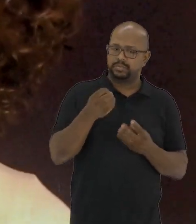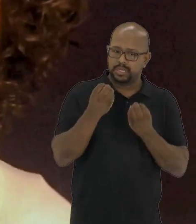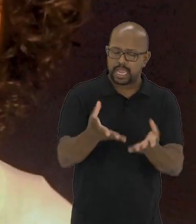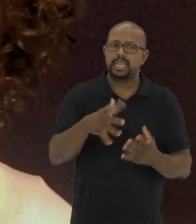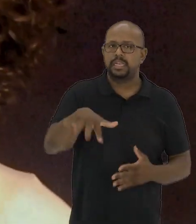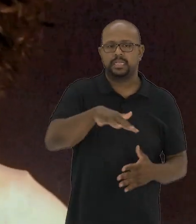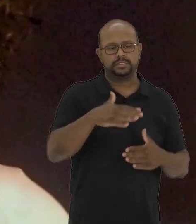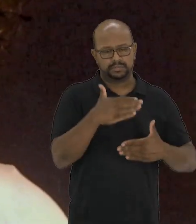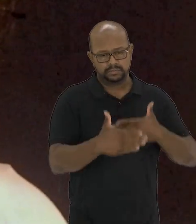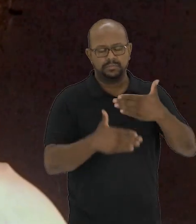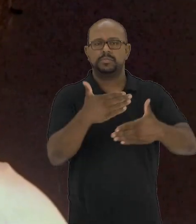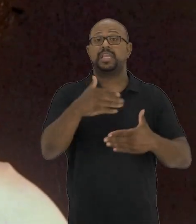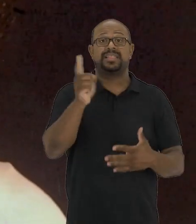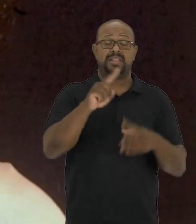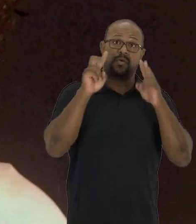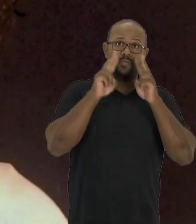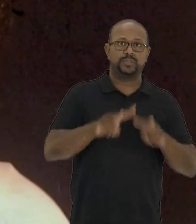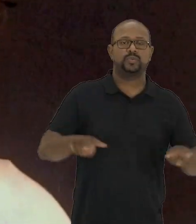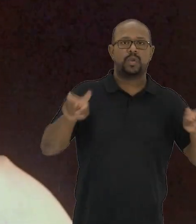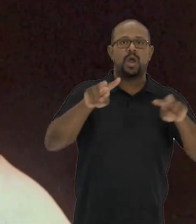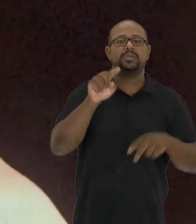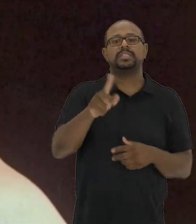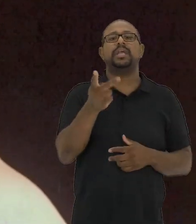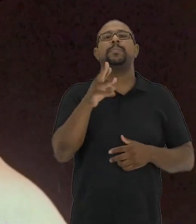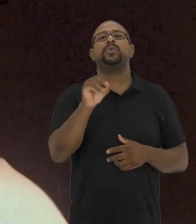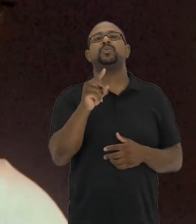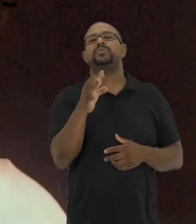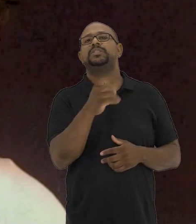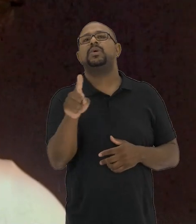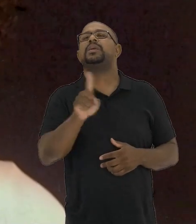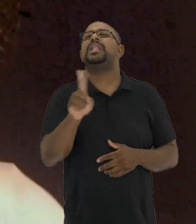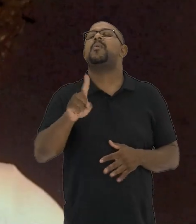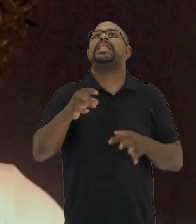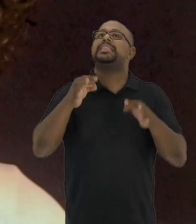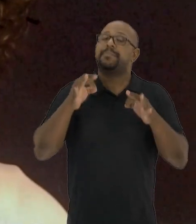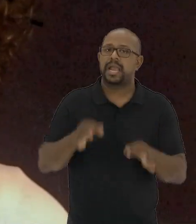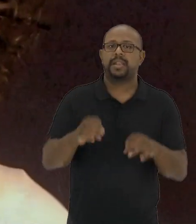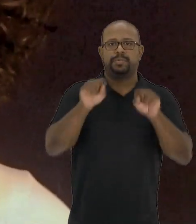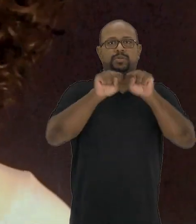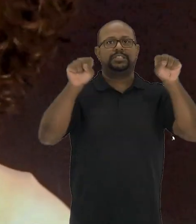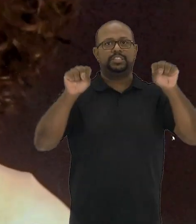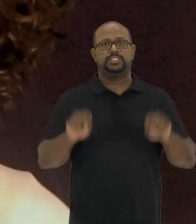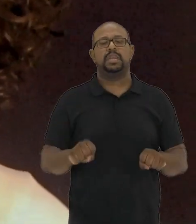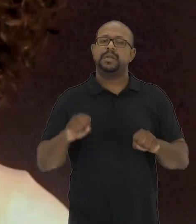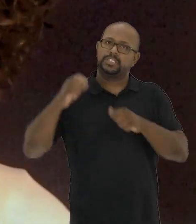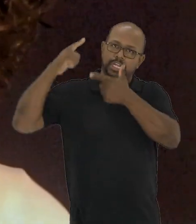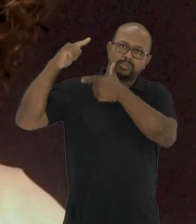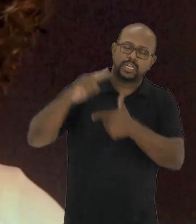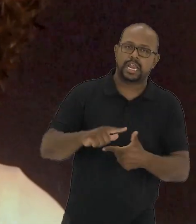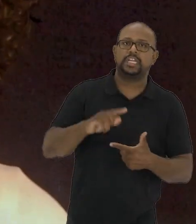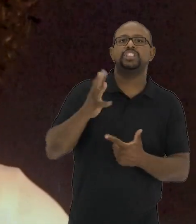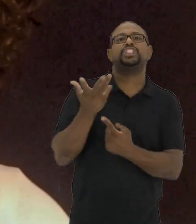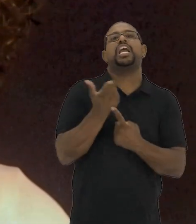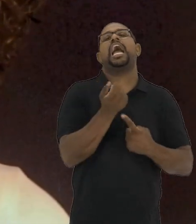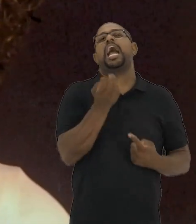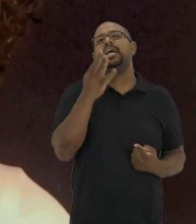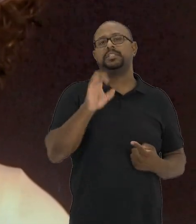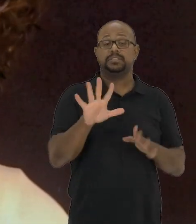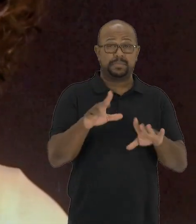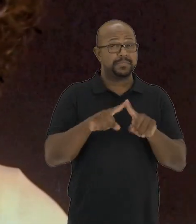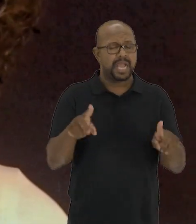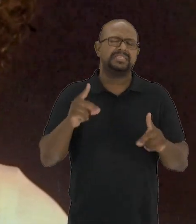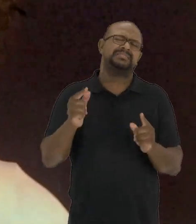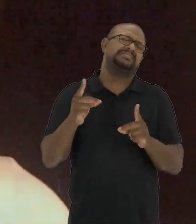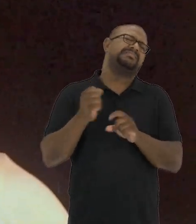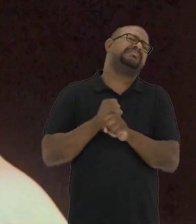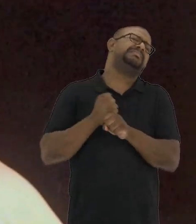qual legado seria deixado nessa construção não visual, nessa produção que não é demarcada pelos sistemas tradicionais